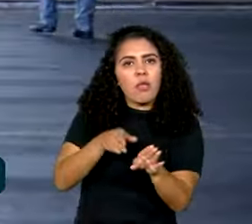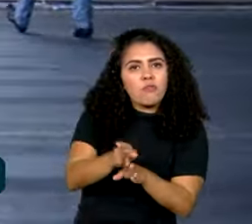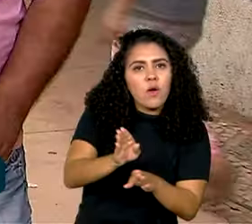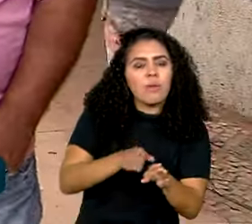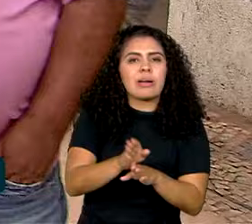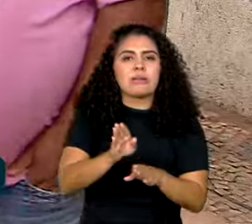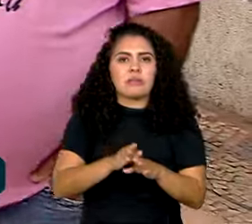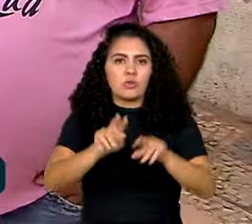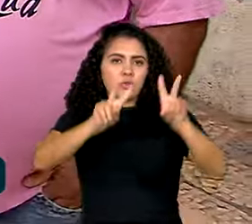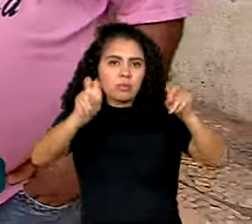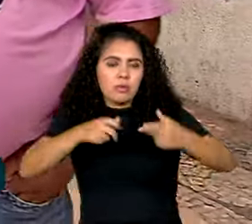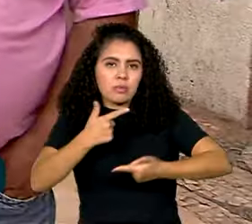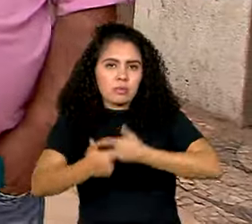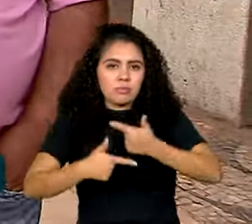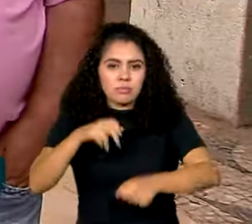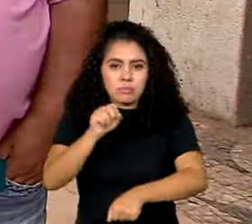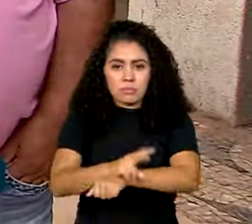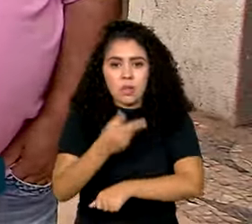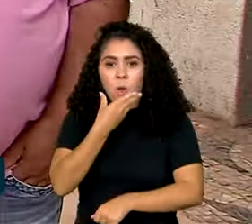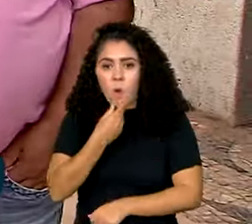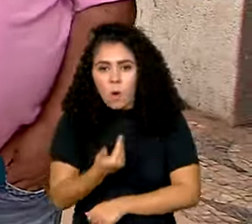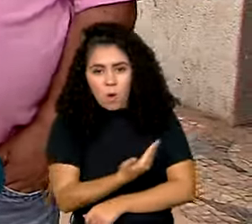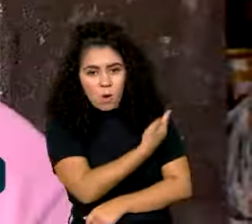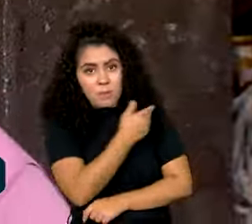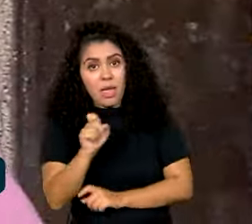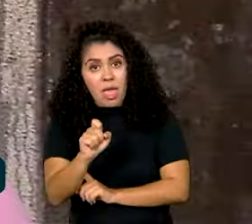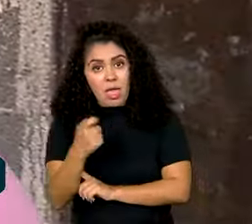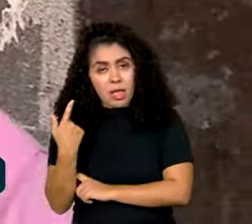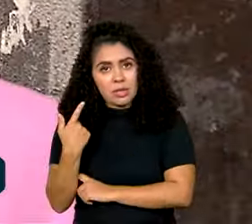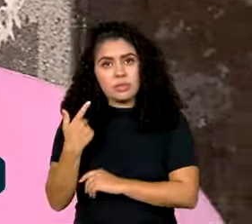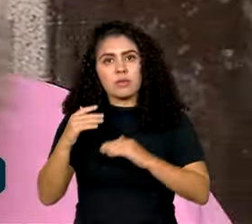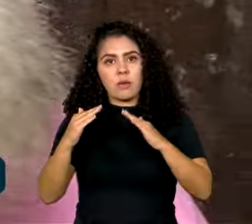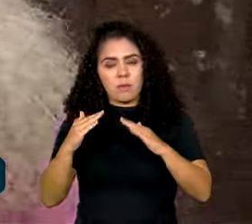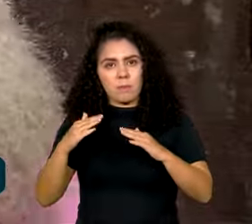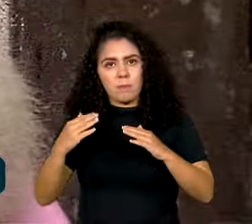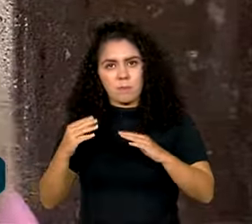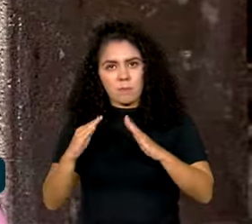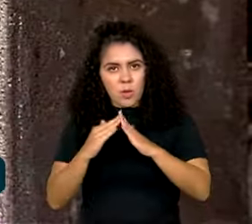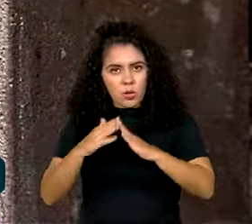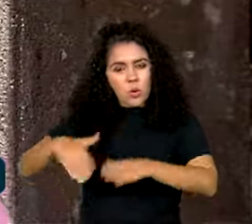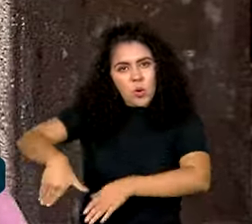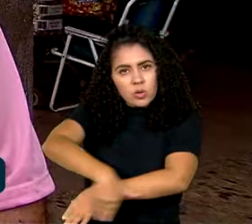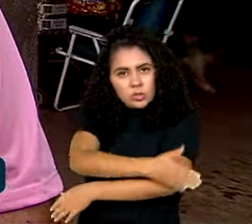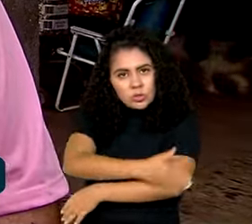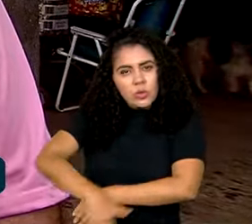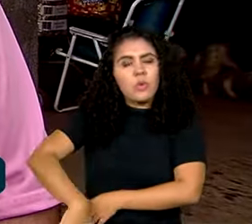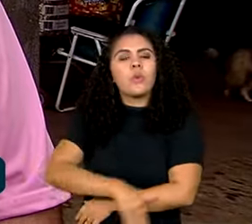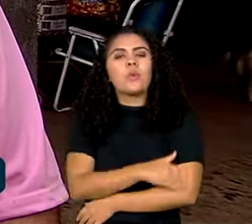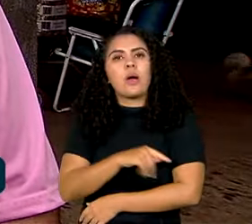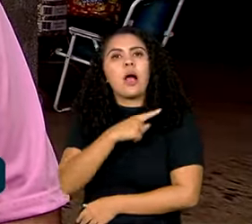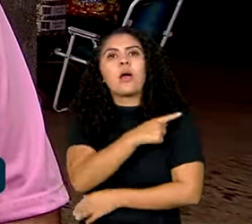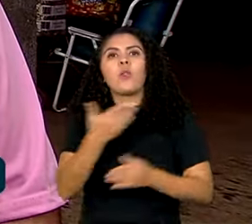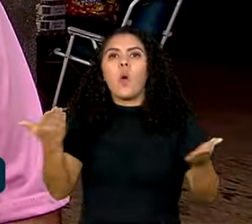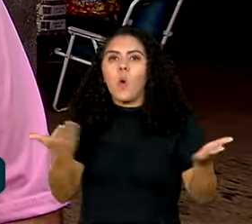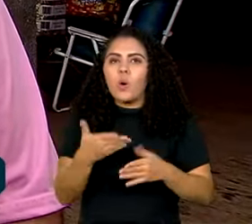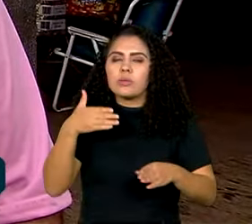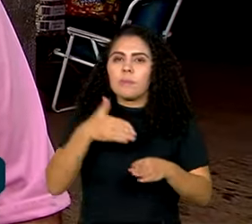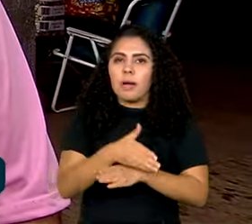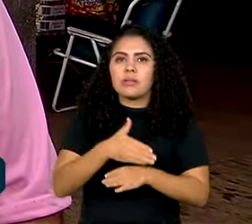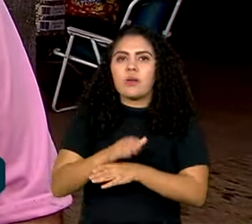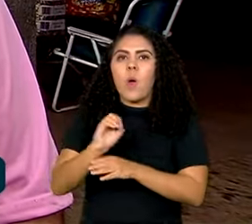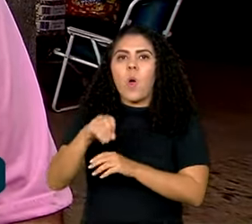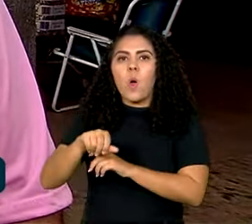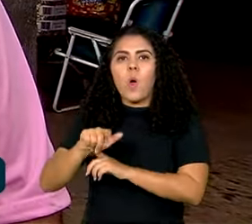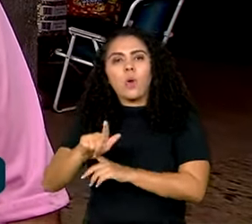emprego. Rogério, que foi ex-morador de rua e hoje faz parte de uma ONG, dá um suporte à população